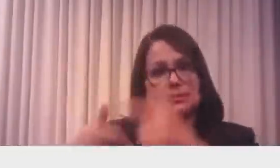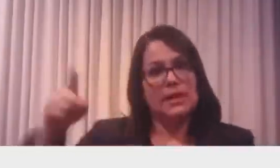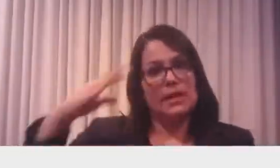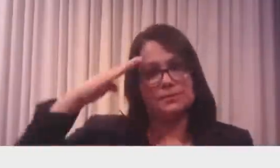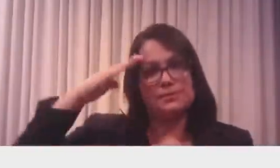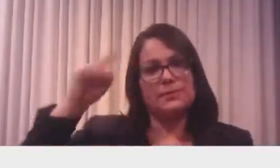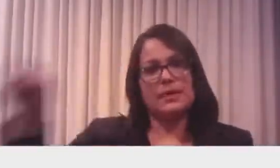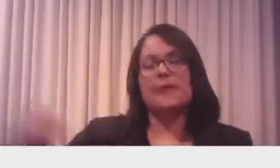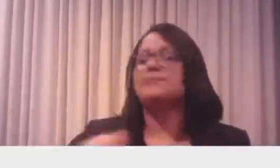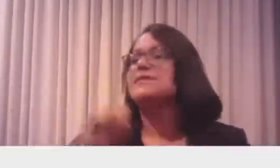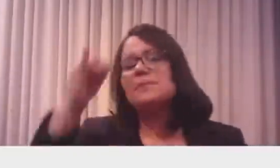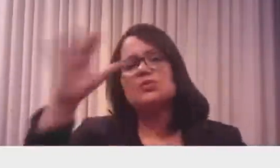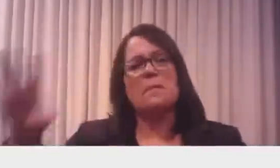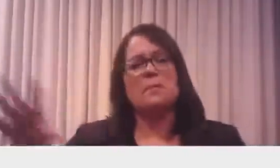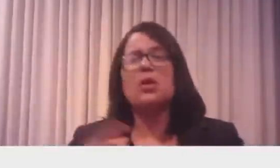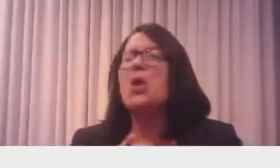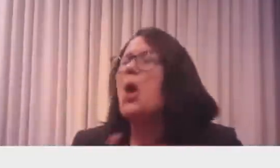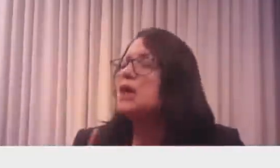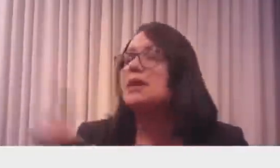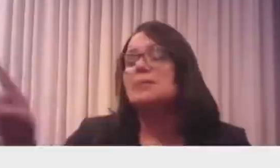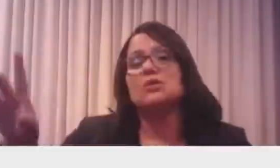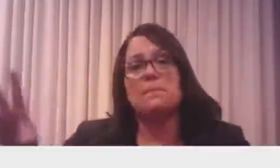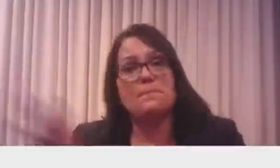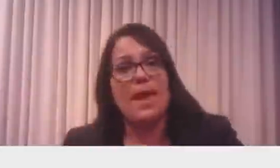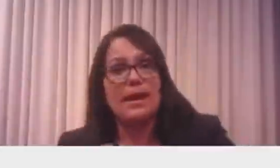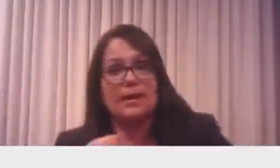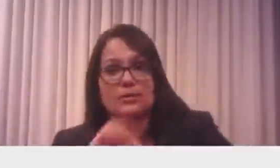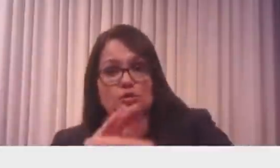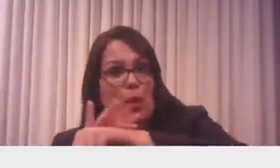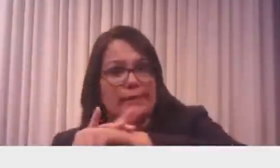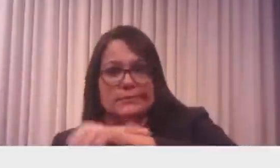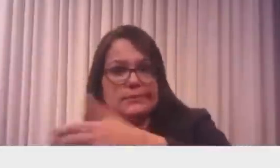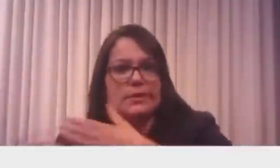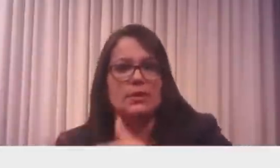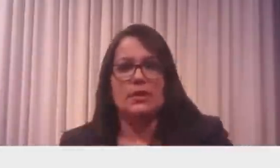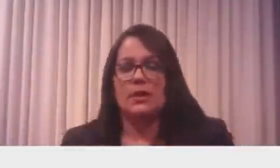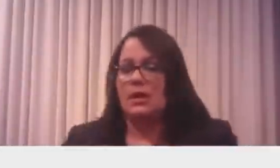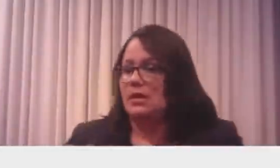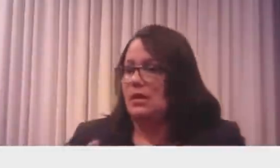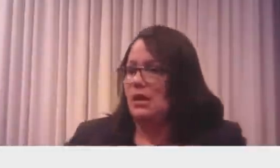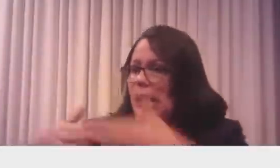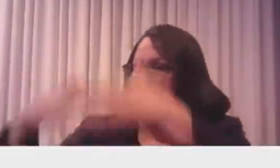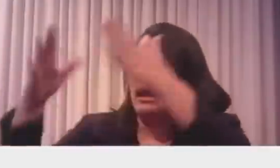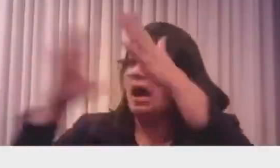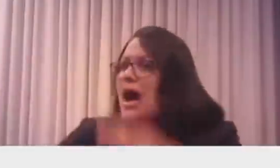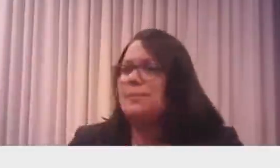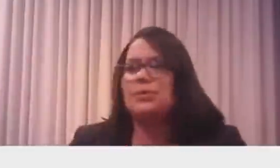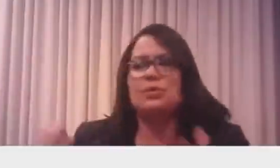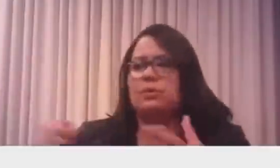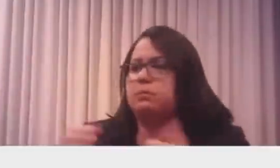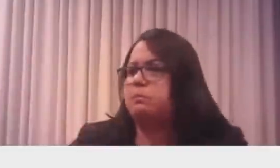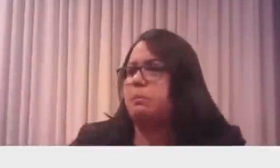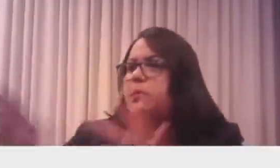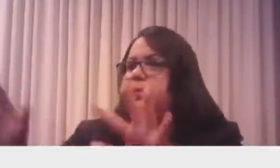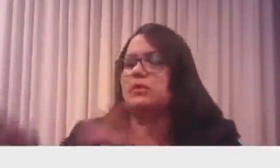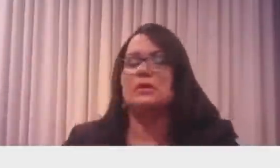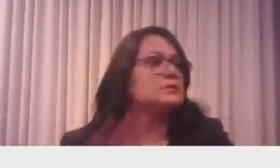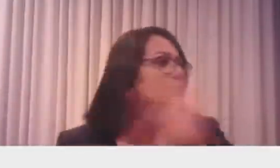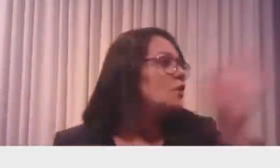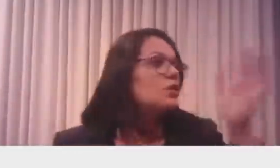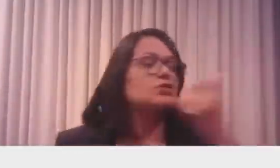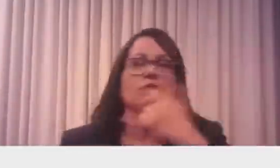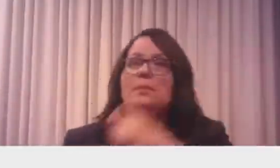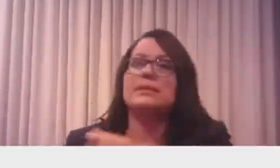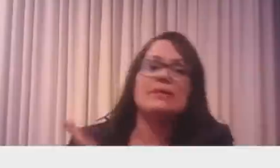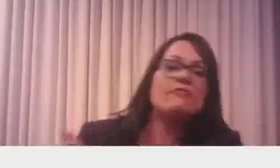Newark e ela teria uma evolução bastante rápida. médico olha, a evolução é rápida. Tem que tomar esse remédio. Ela tem que buscar em Campo Grande. Naquele